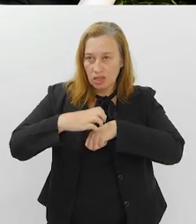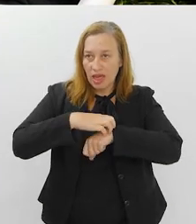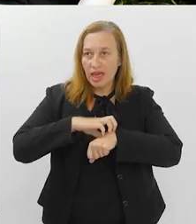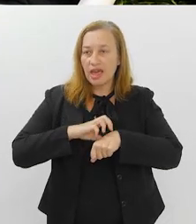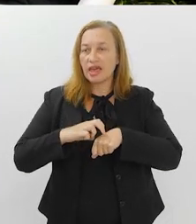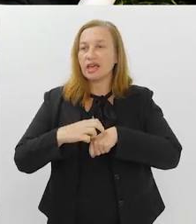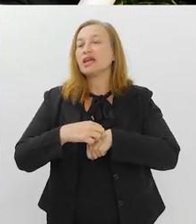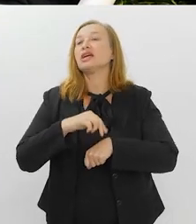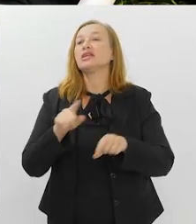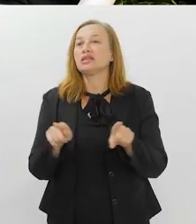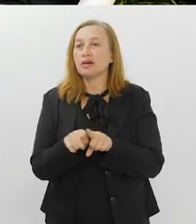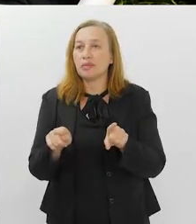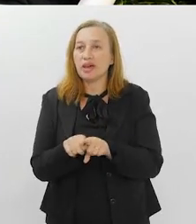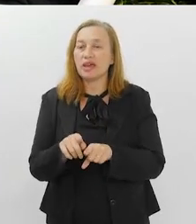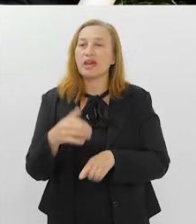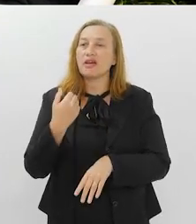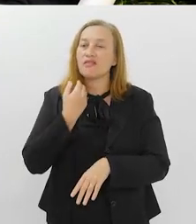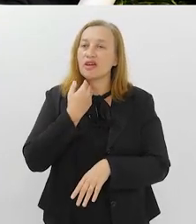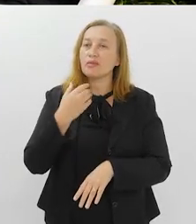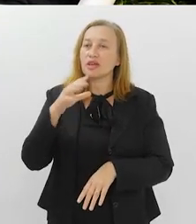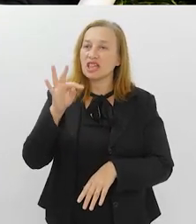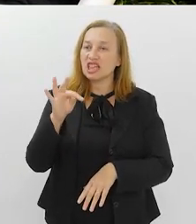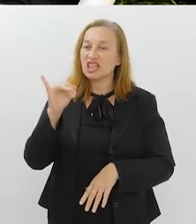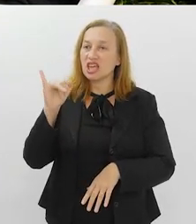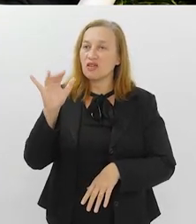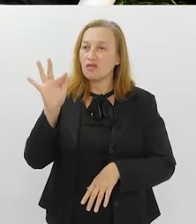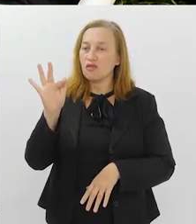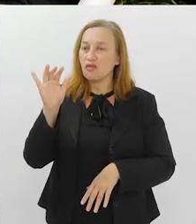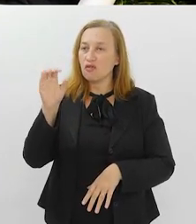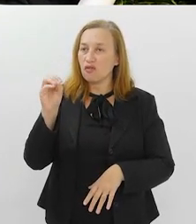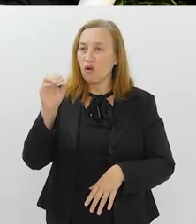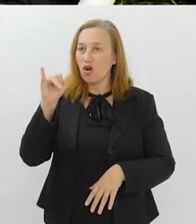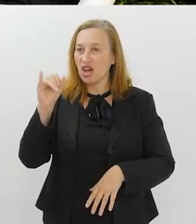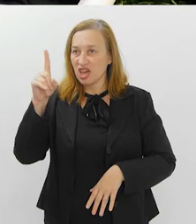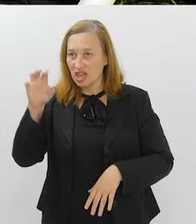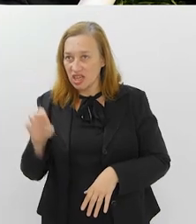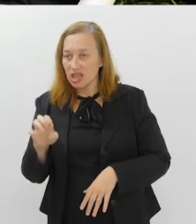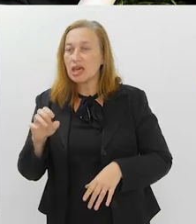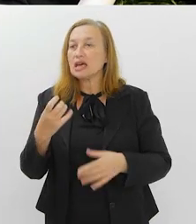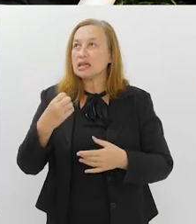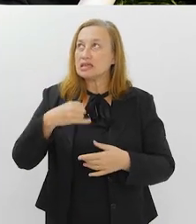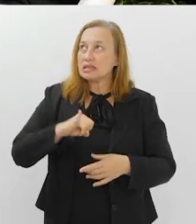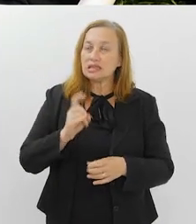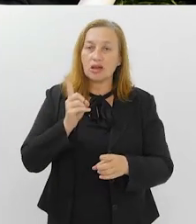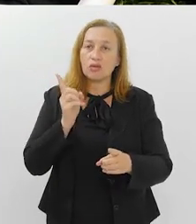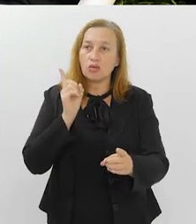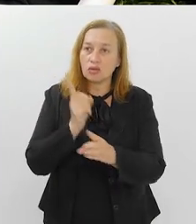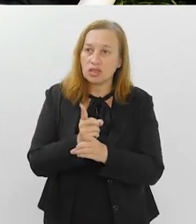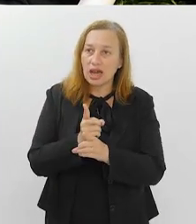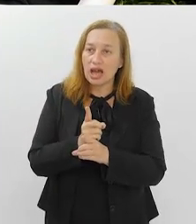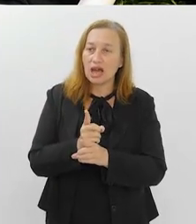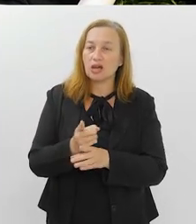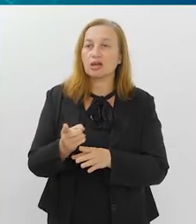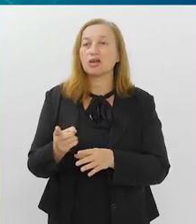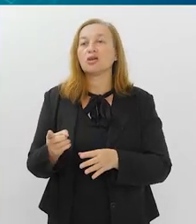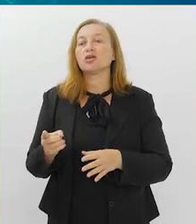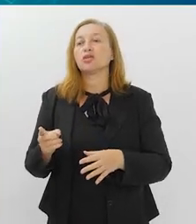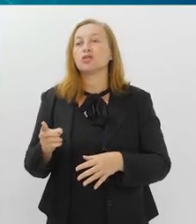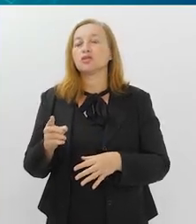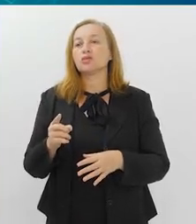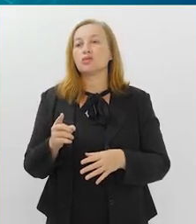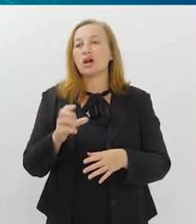para dengue é importante, febre tifoide, se ele não encontrar na clínica pública, ele encontra na clínica privada, porque tem